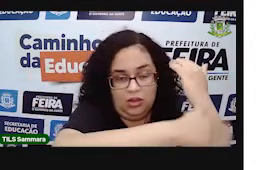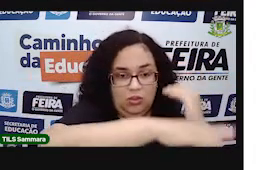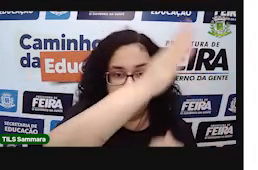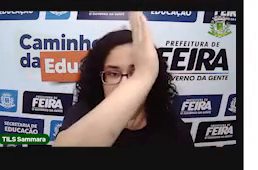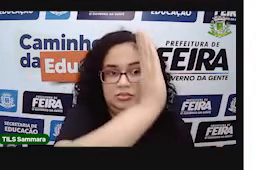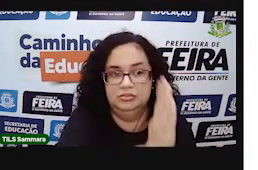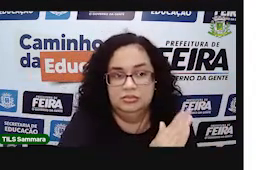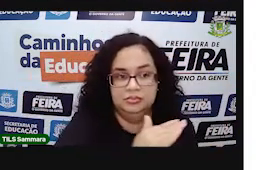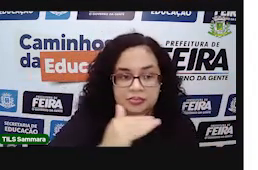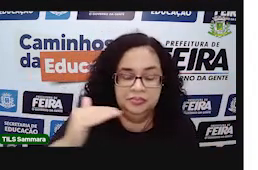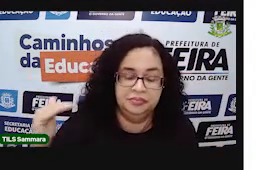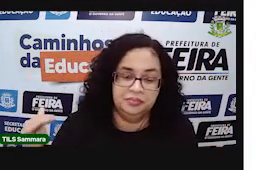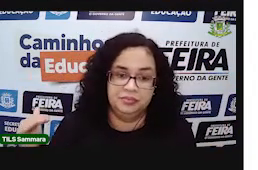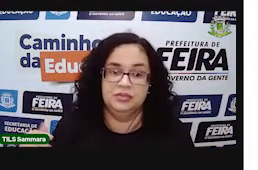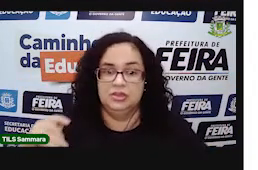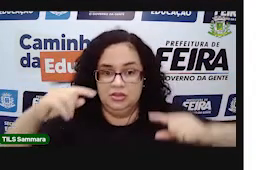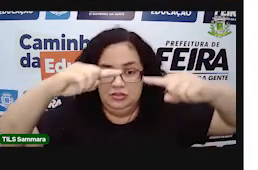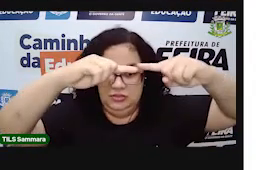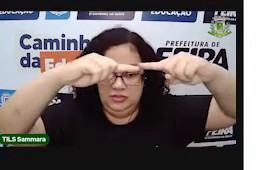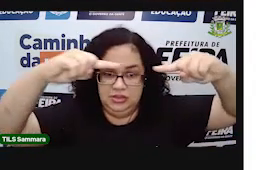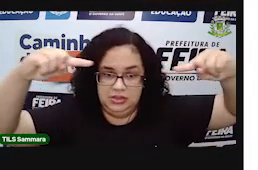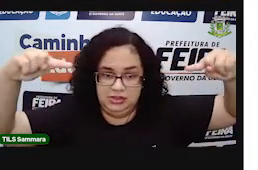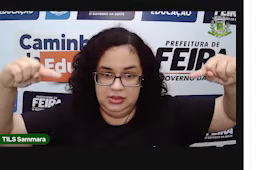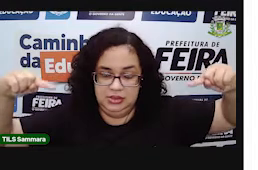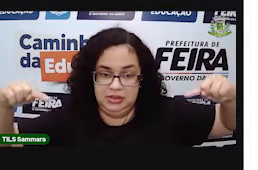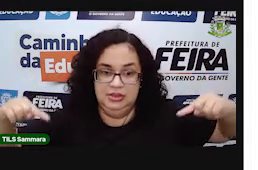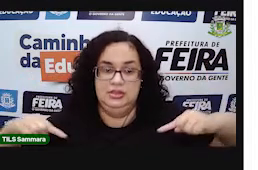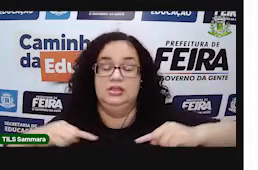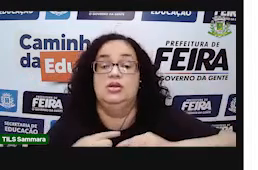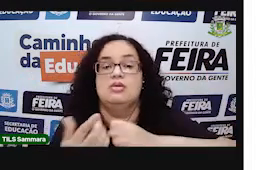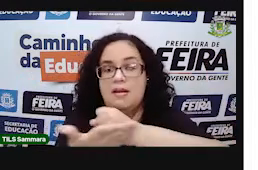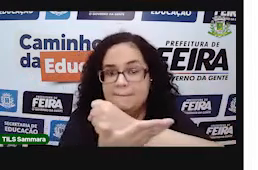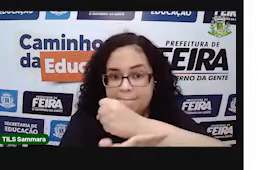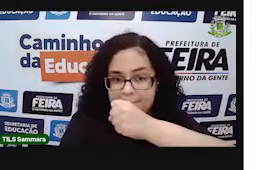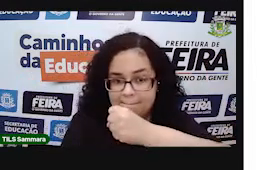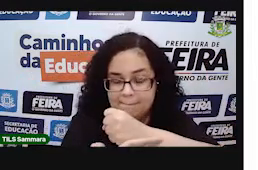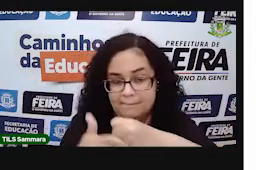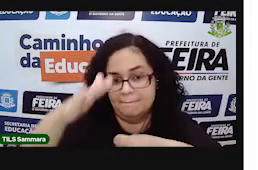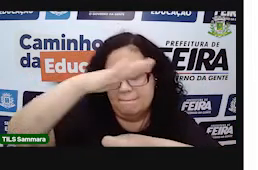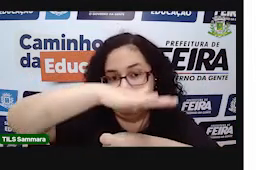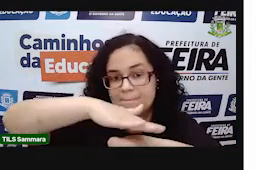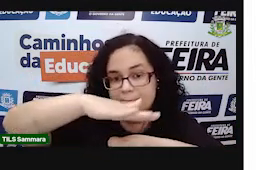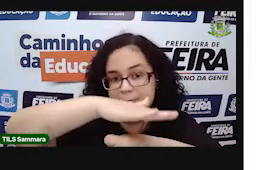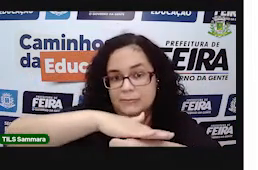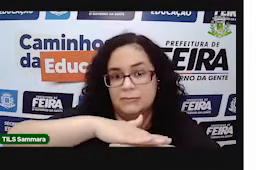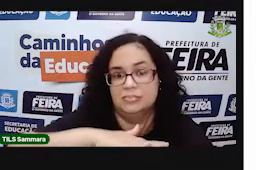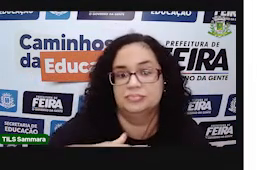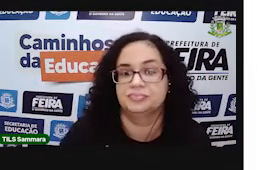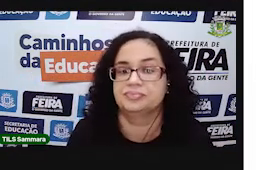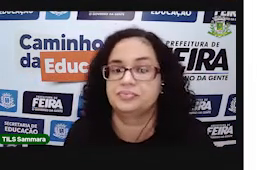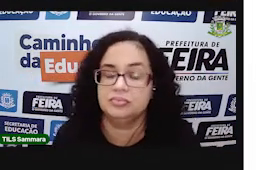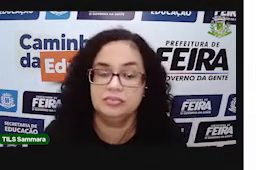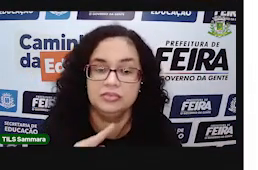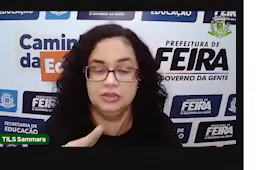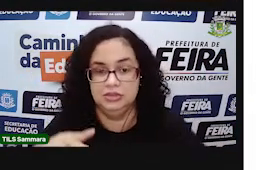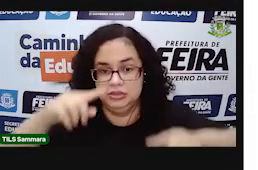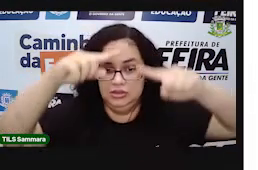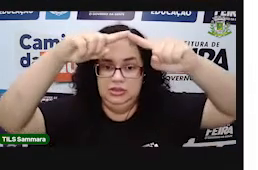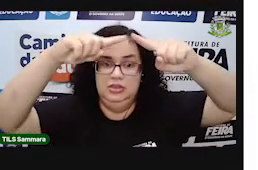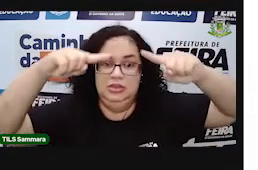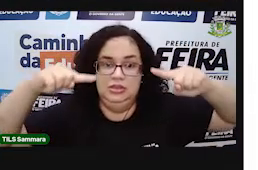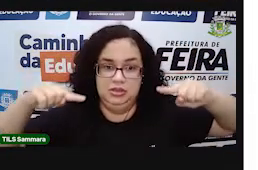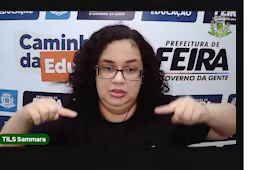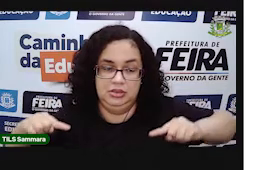A lateral vai ser retângulos, porque é prisma, e a base, a tampinha de cima e a